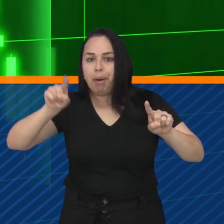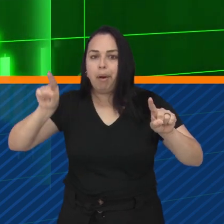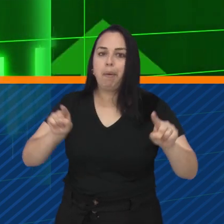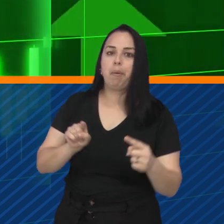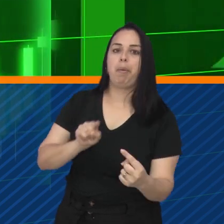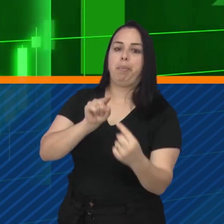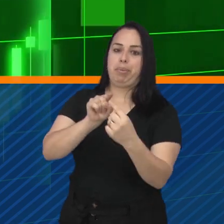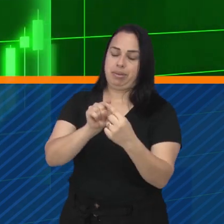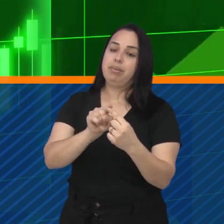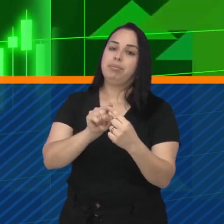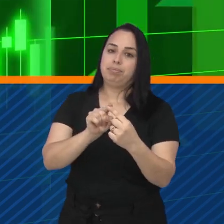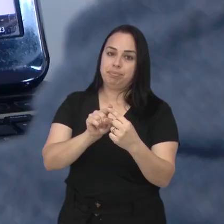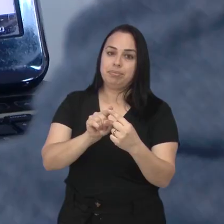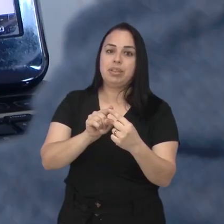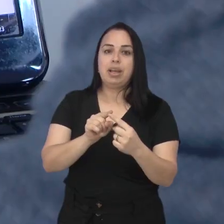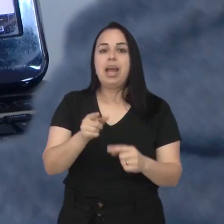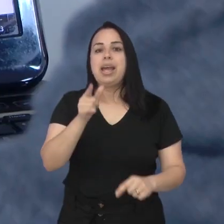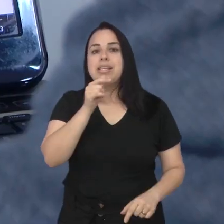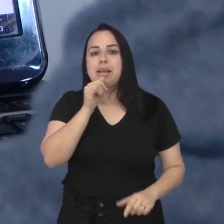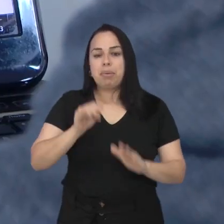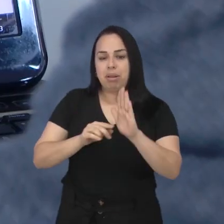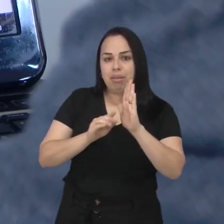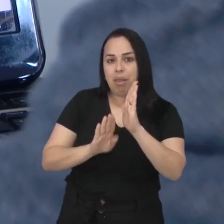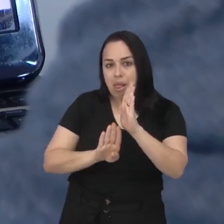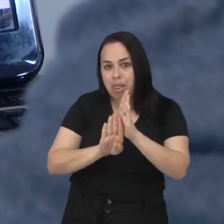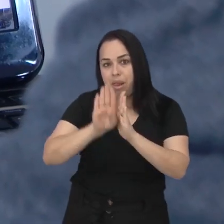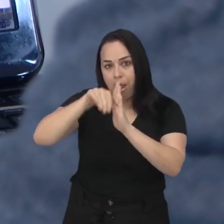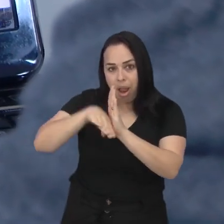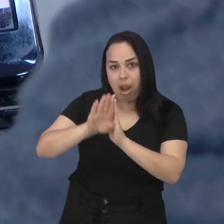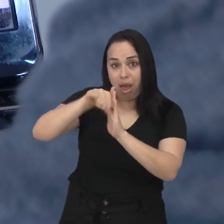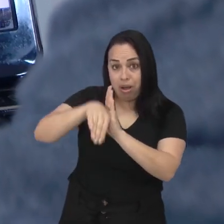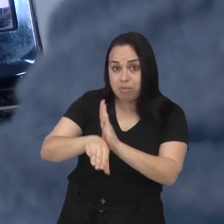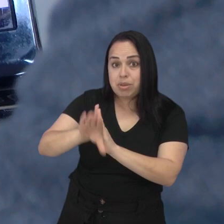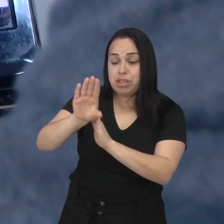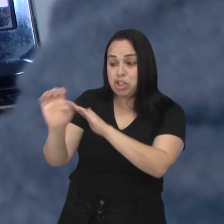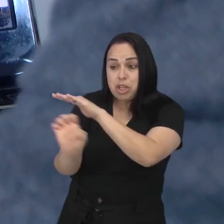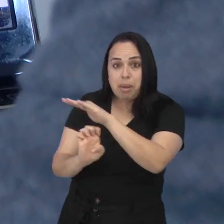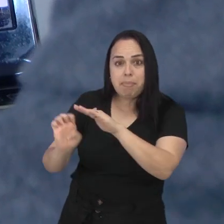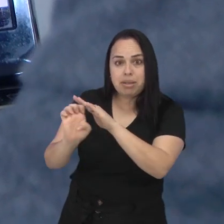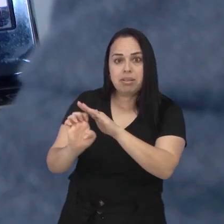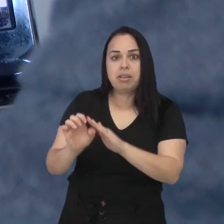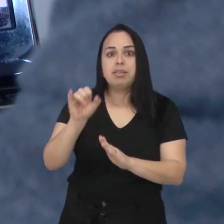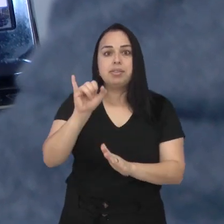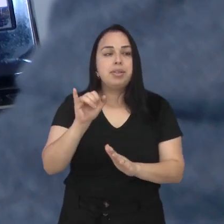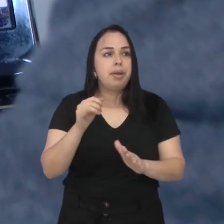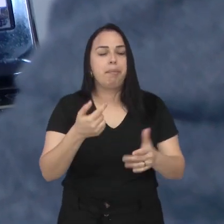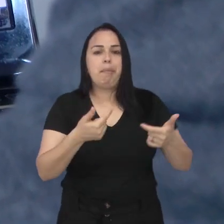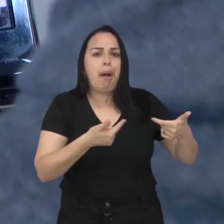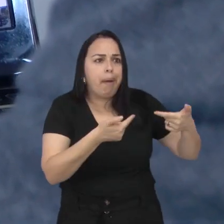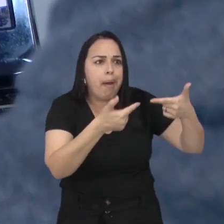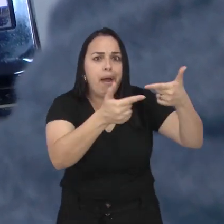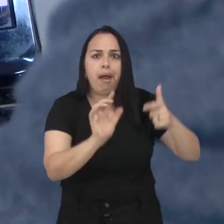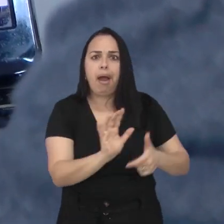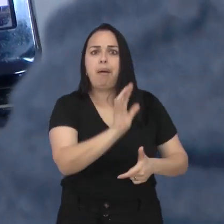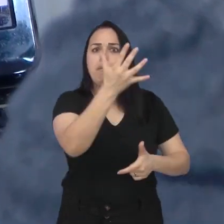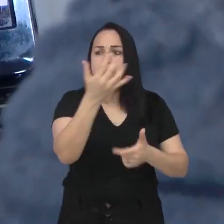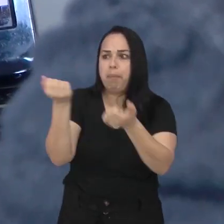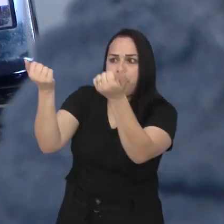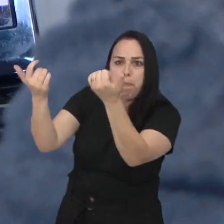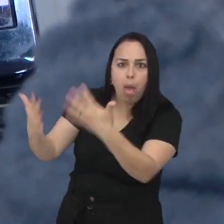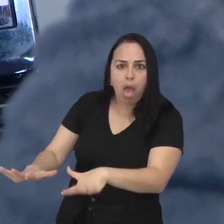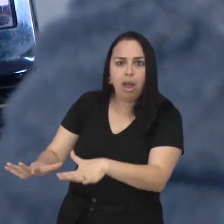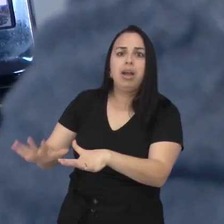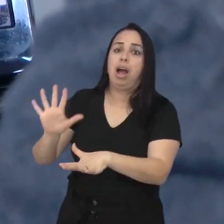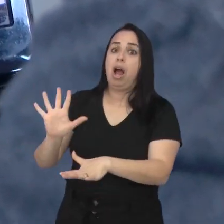às flutuações do mercado. Como acontece com ações de empresas, toda vez que ocorre algo excepcional, uma